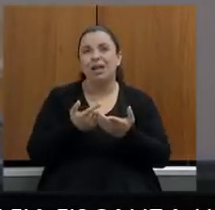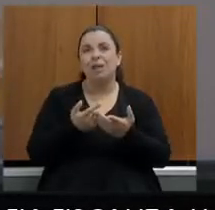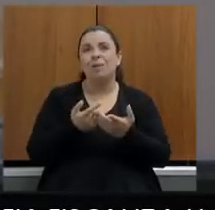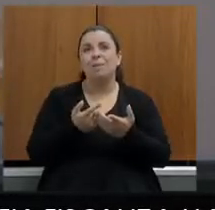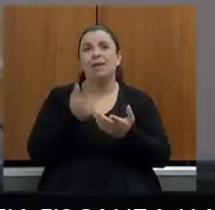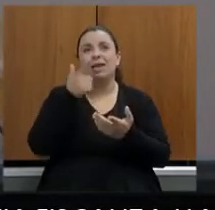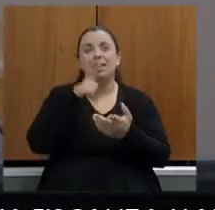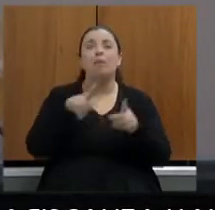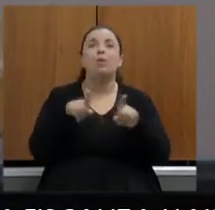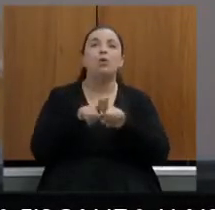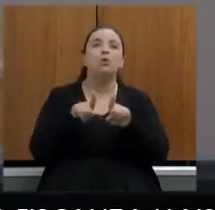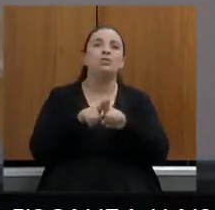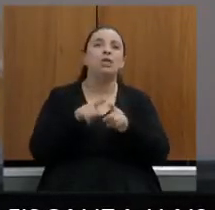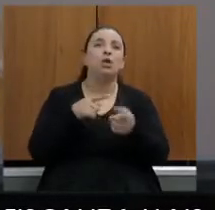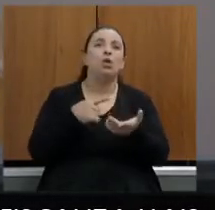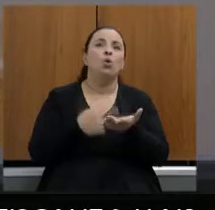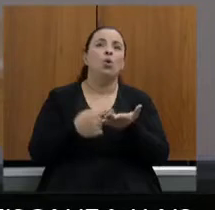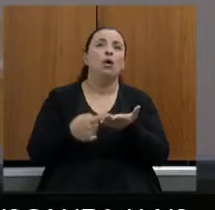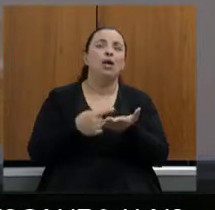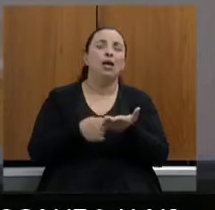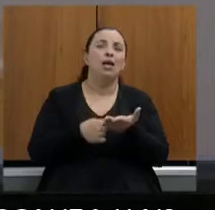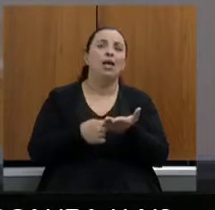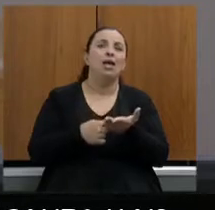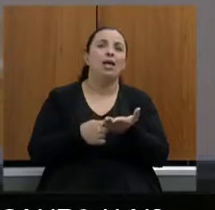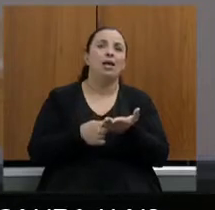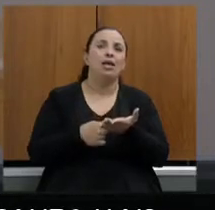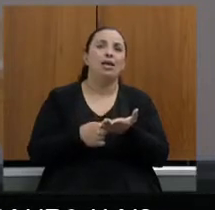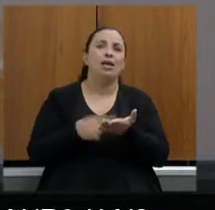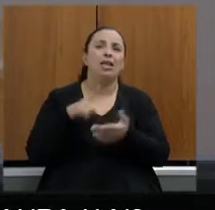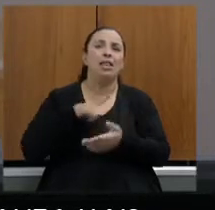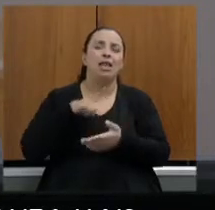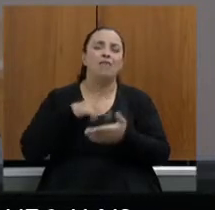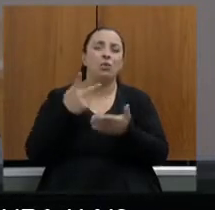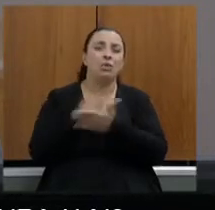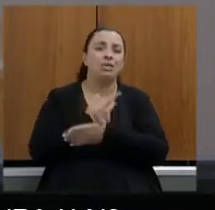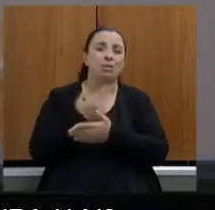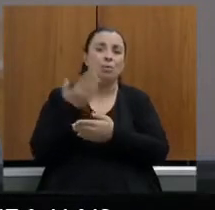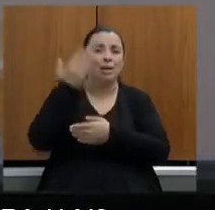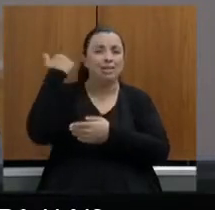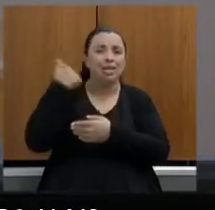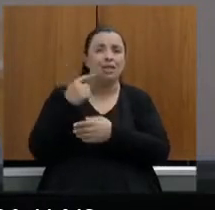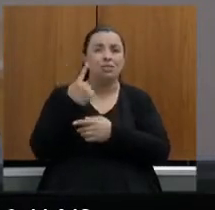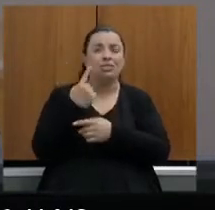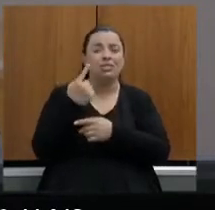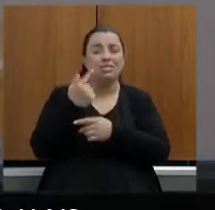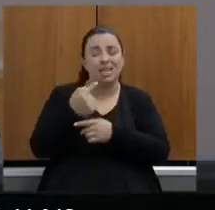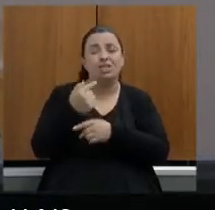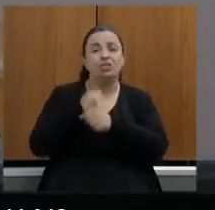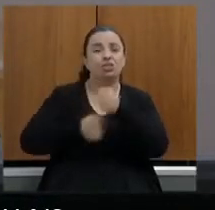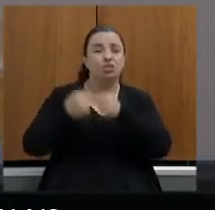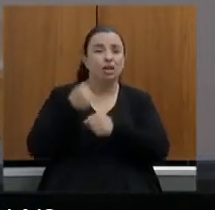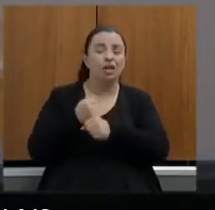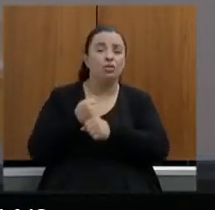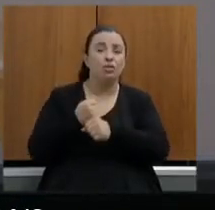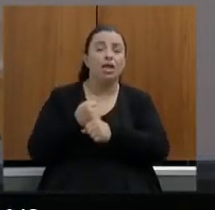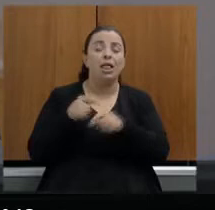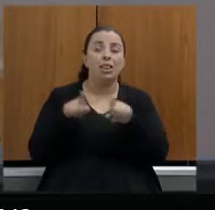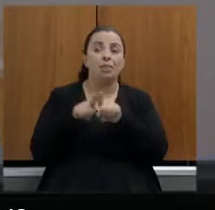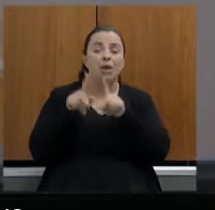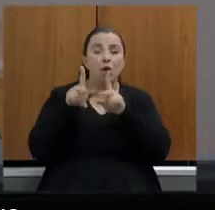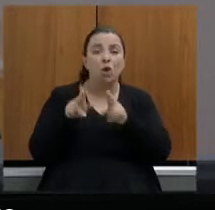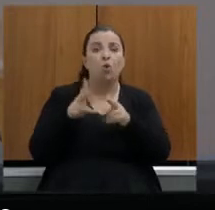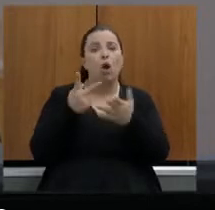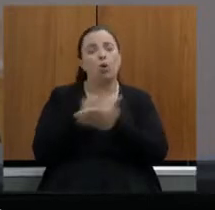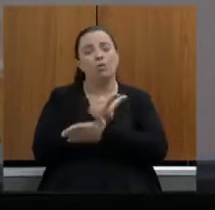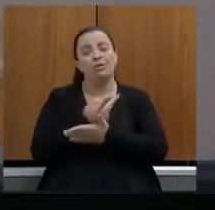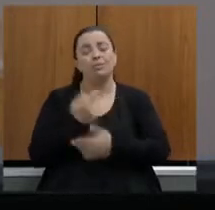contemple uma tragédia que aconteceu há cerca de sete anos então nossa preocupação